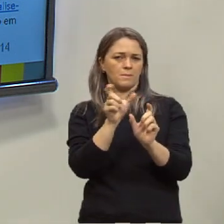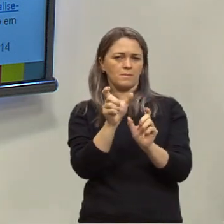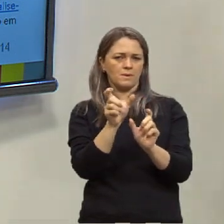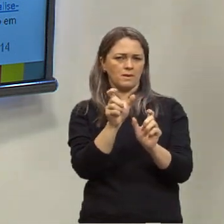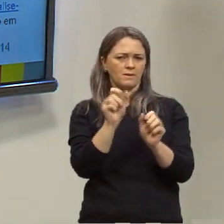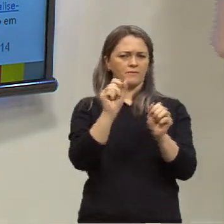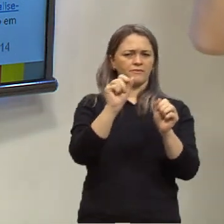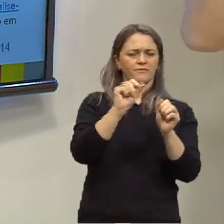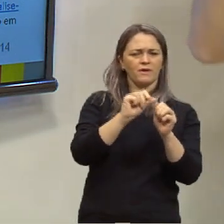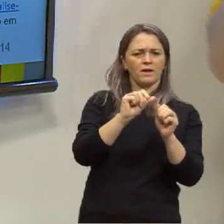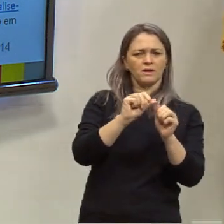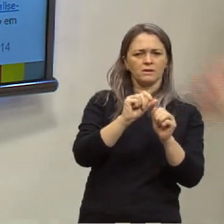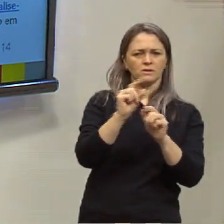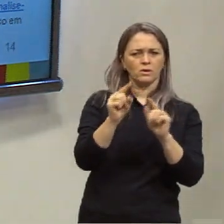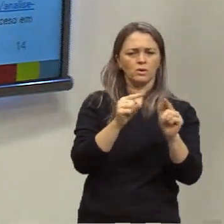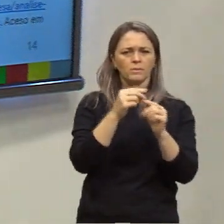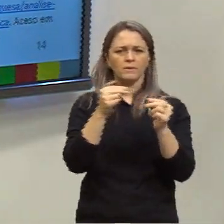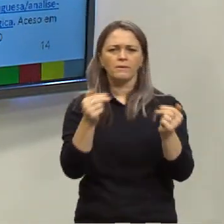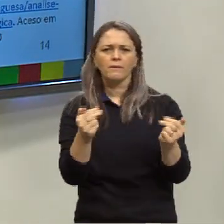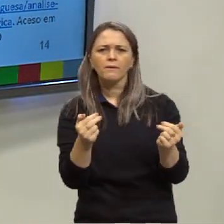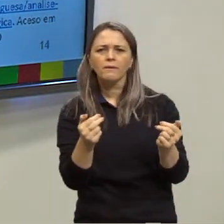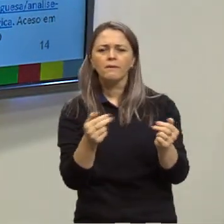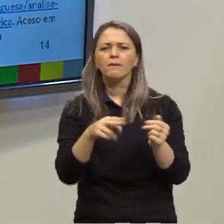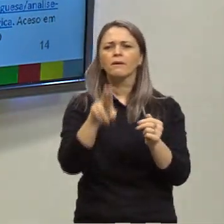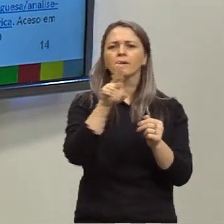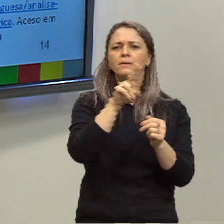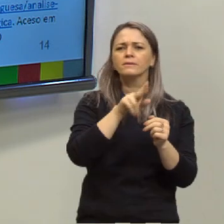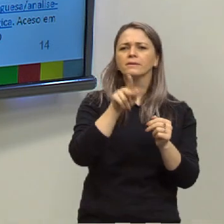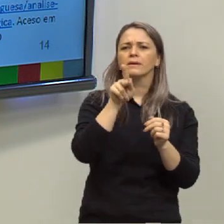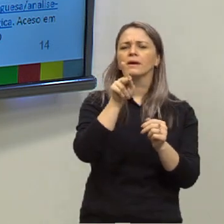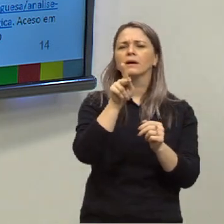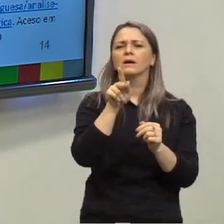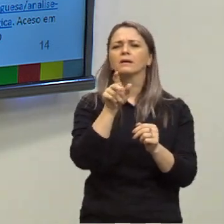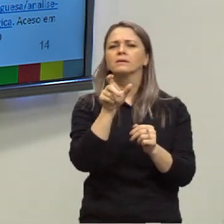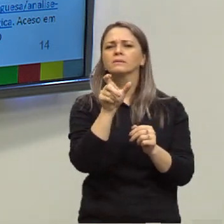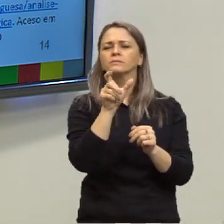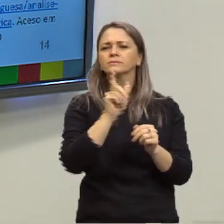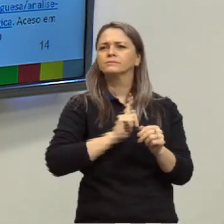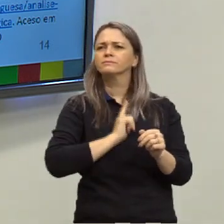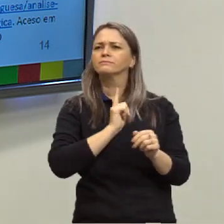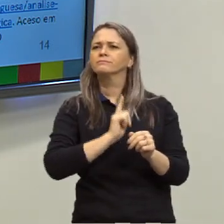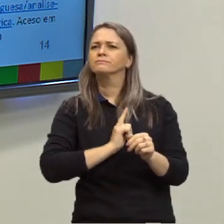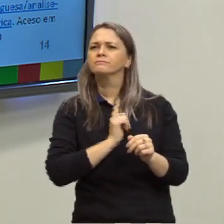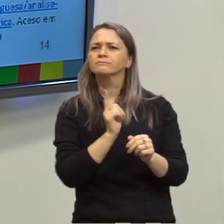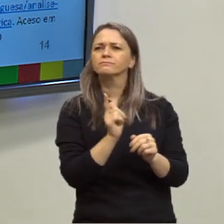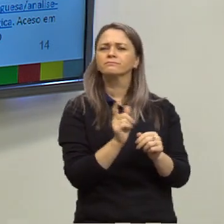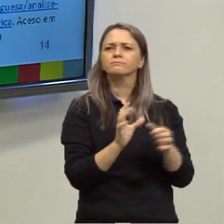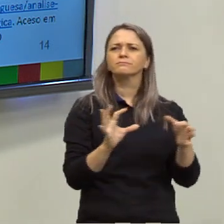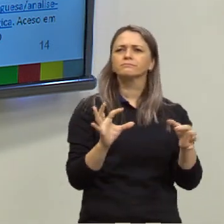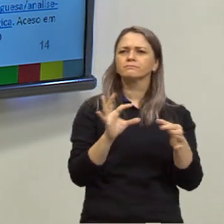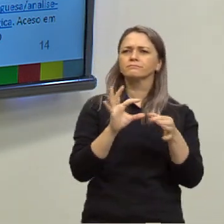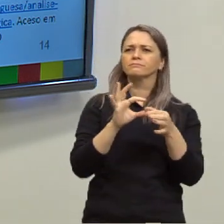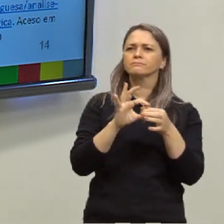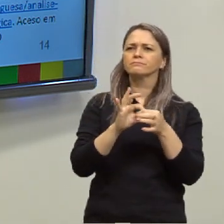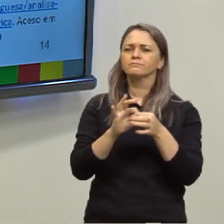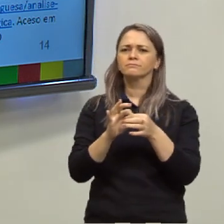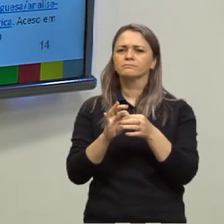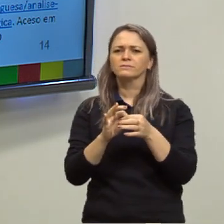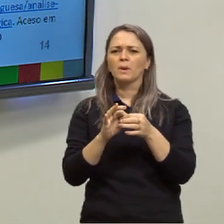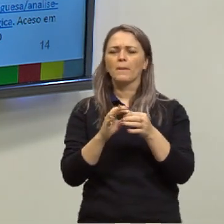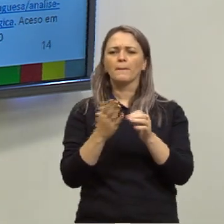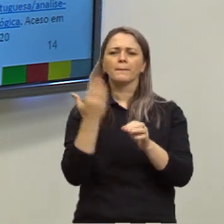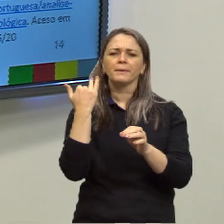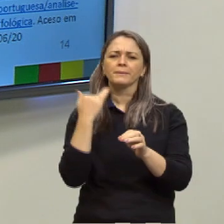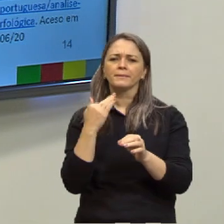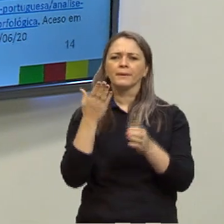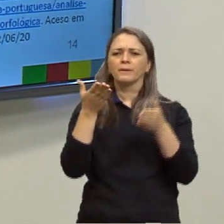ação que eu faço, ela é usada por uma pessoa gramatical, ela pode ser conjugada no passado, no presente, no